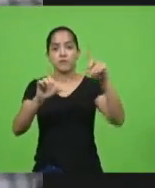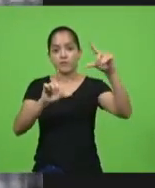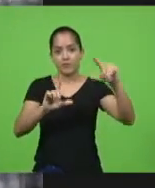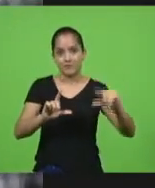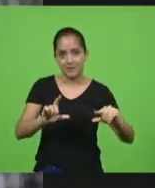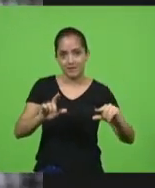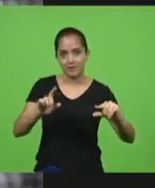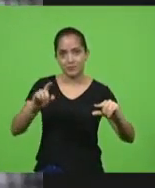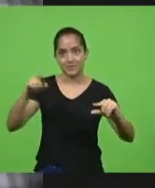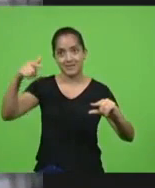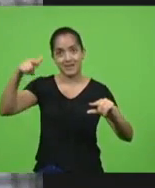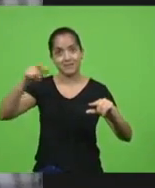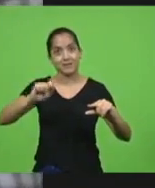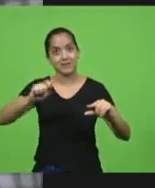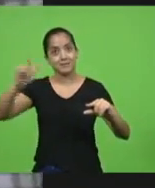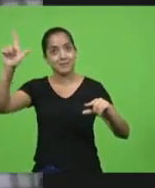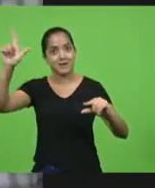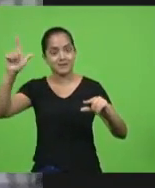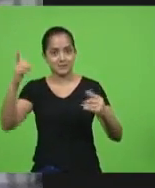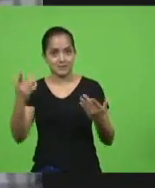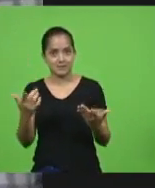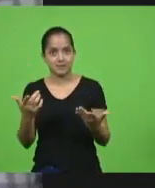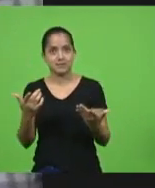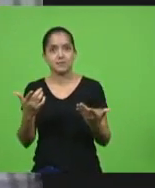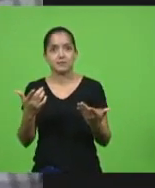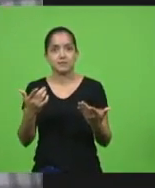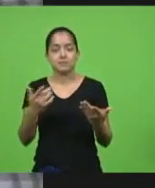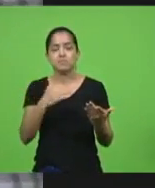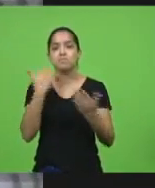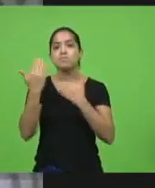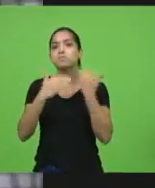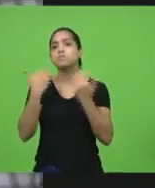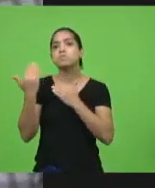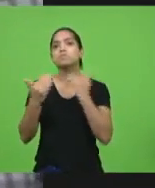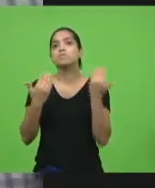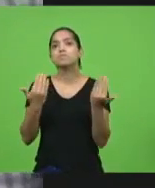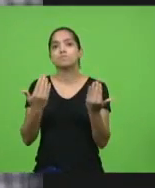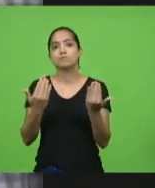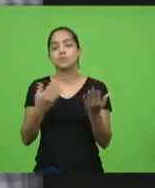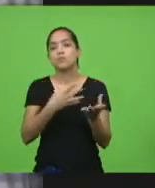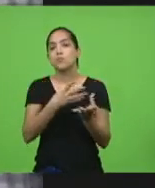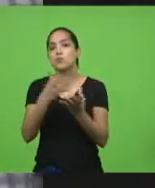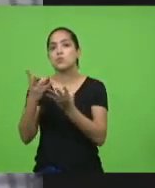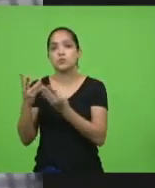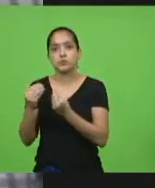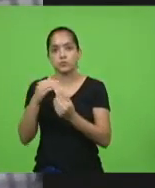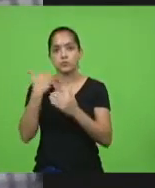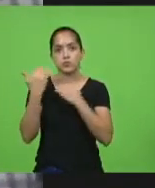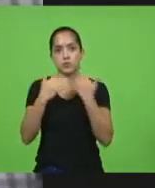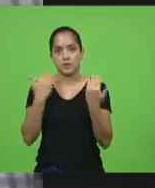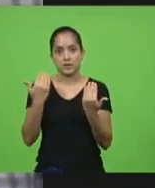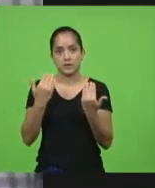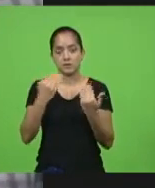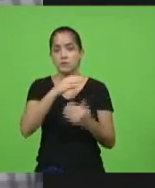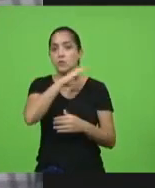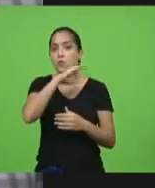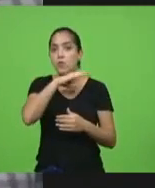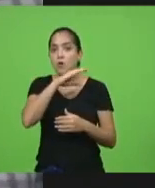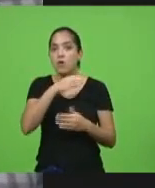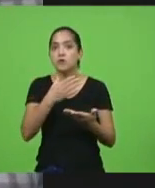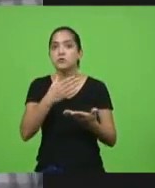estados. Mas foram muitas as mortes. Concórdia mesmo, nós tivemos 10.730